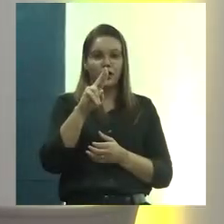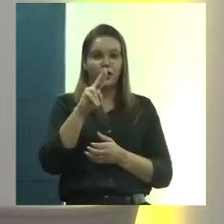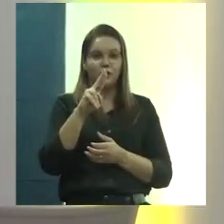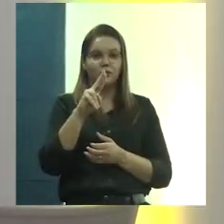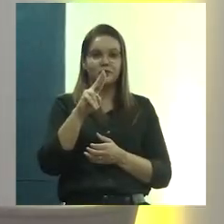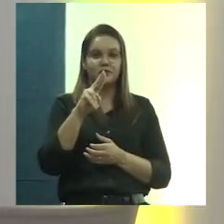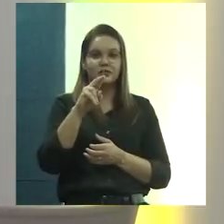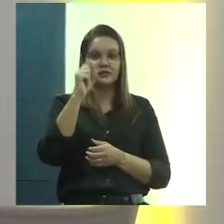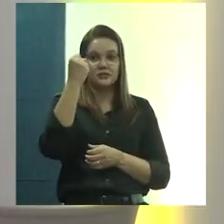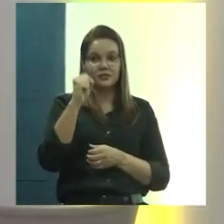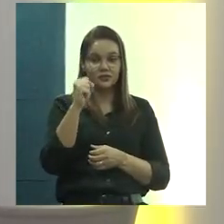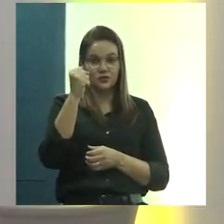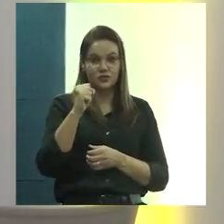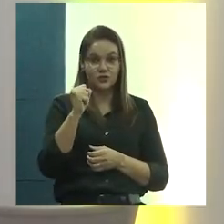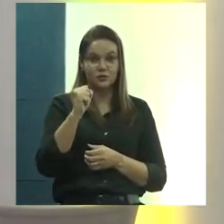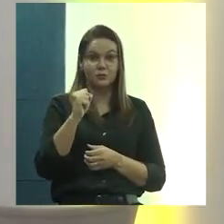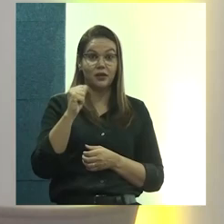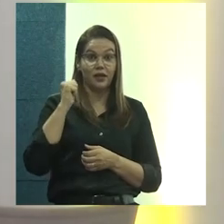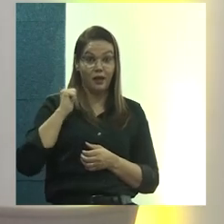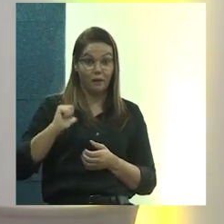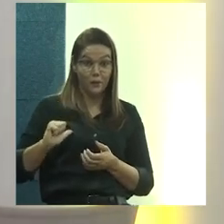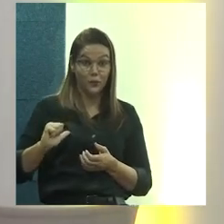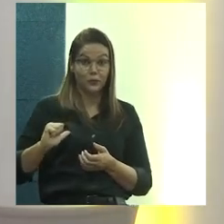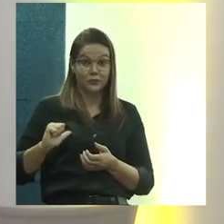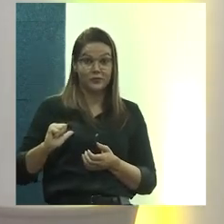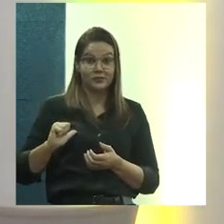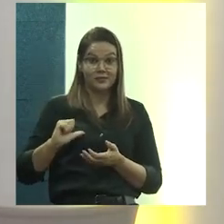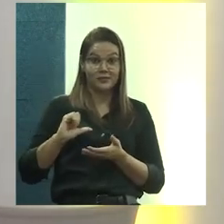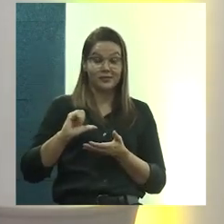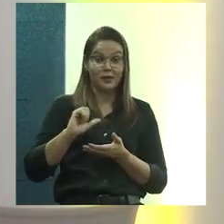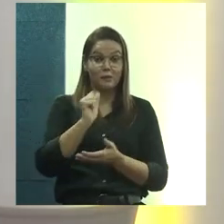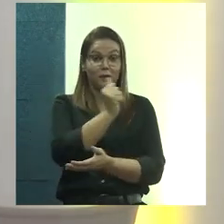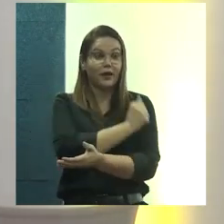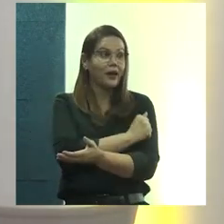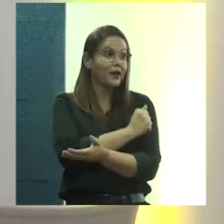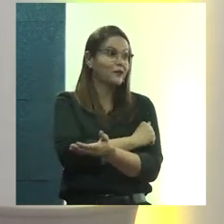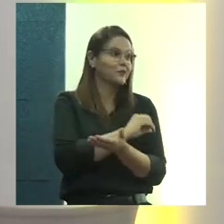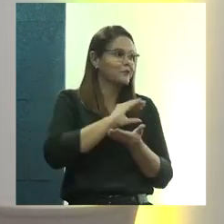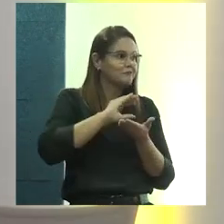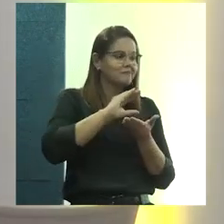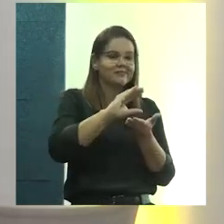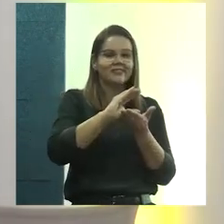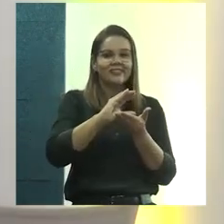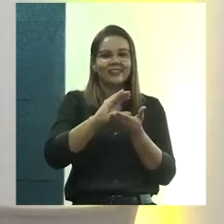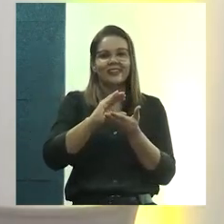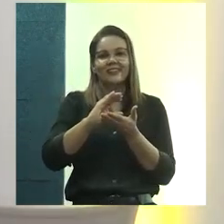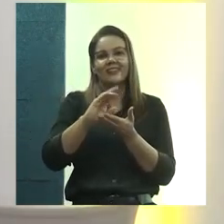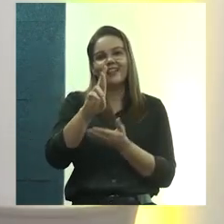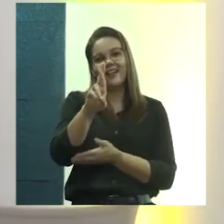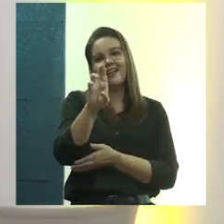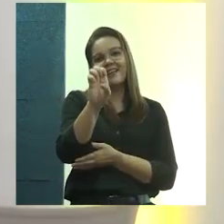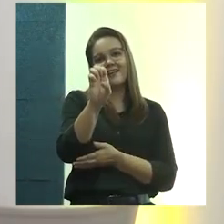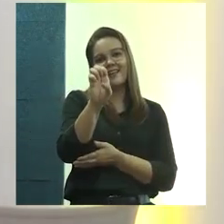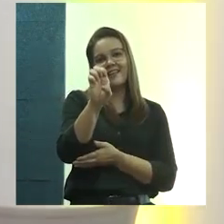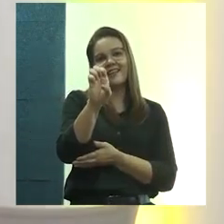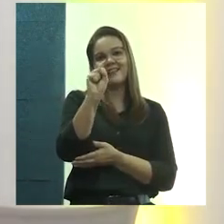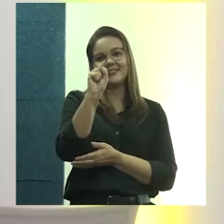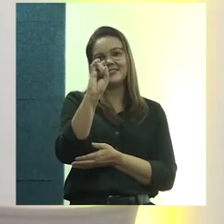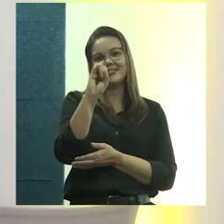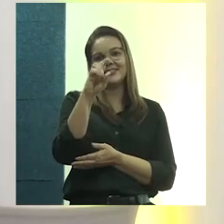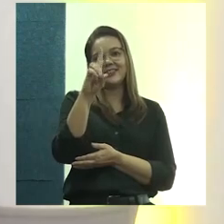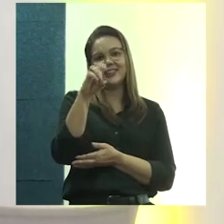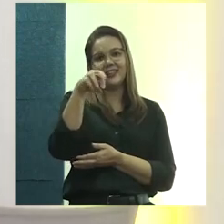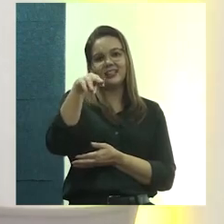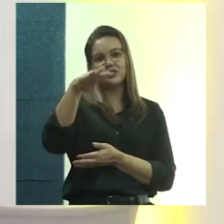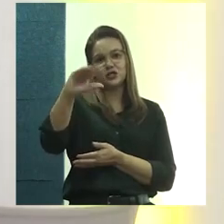irá viabilizar a bolsa de alunos da residência. Então, é um